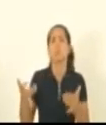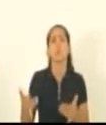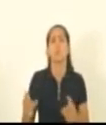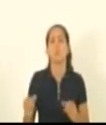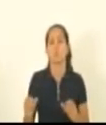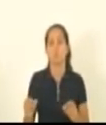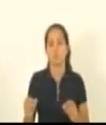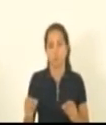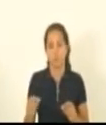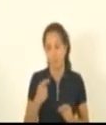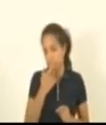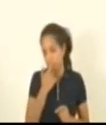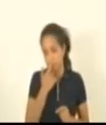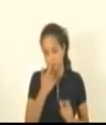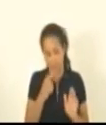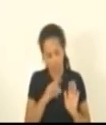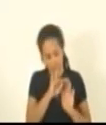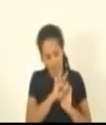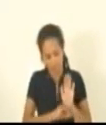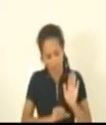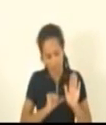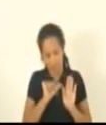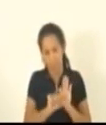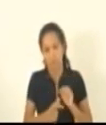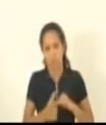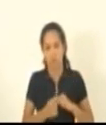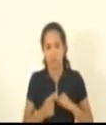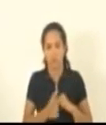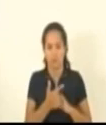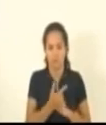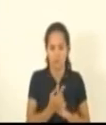altera o artigo 24